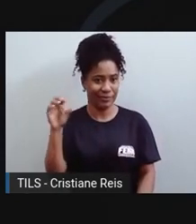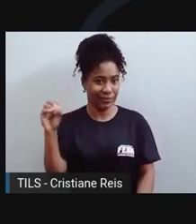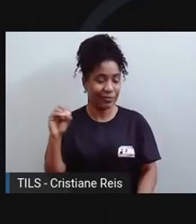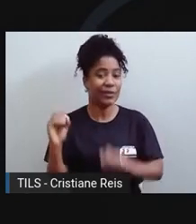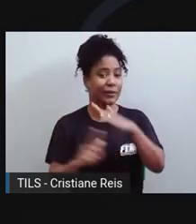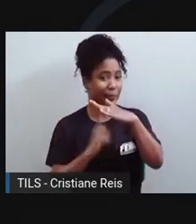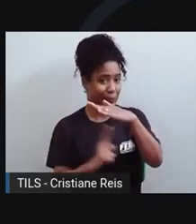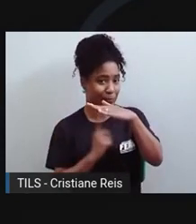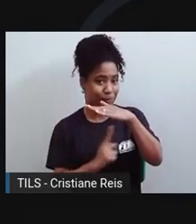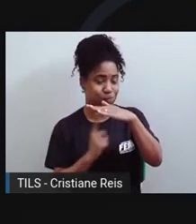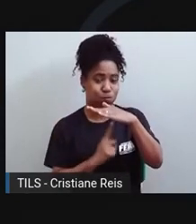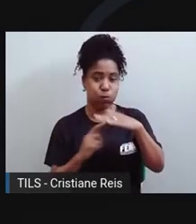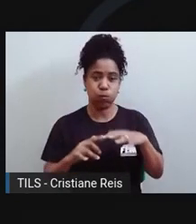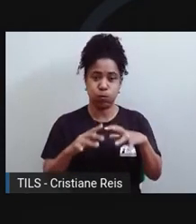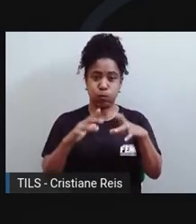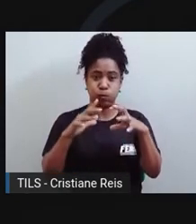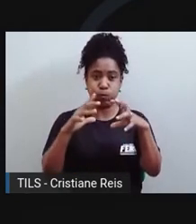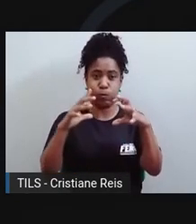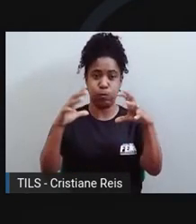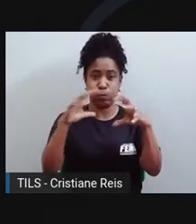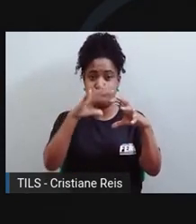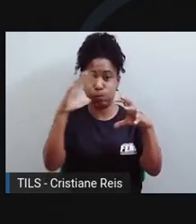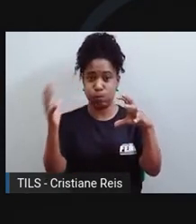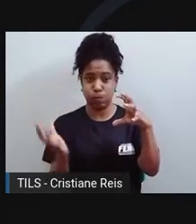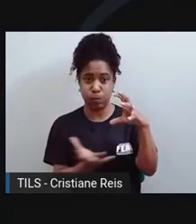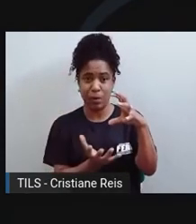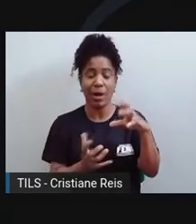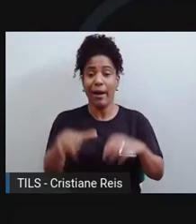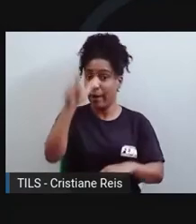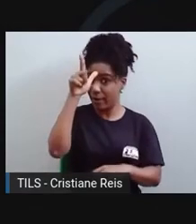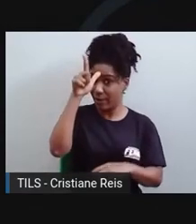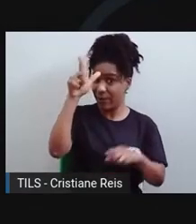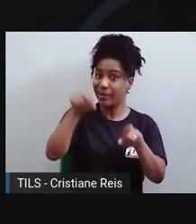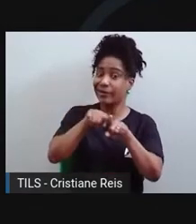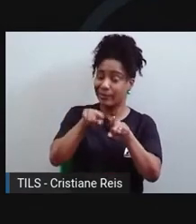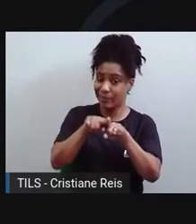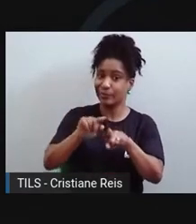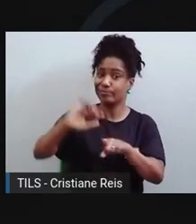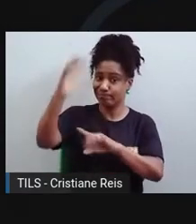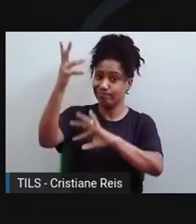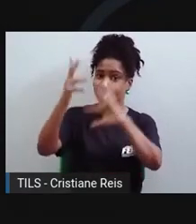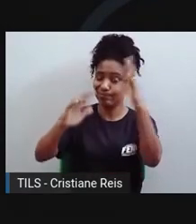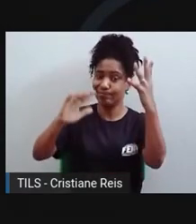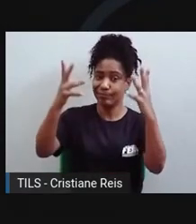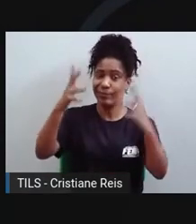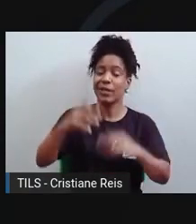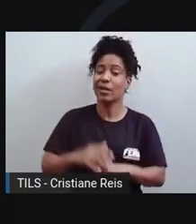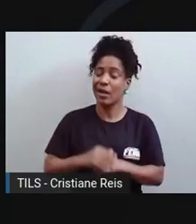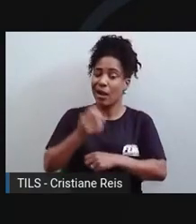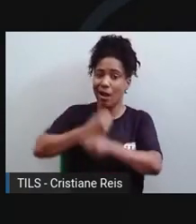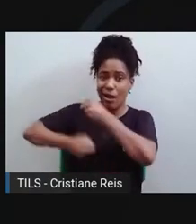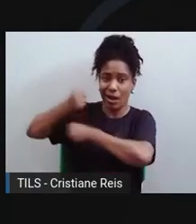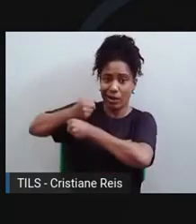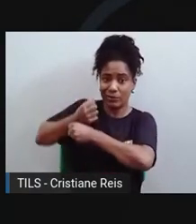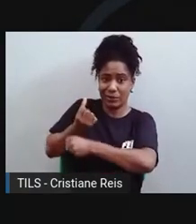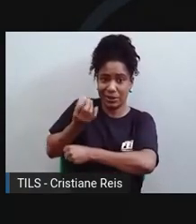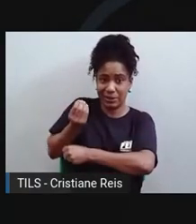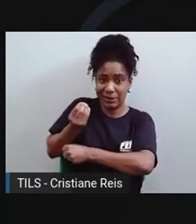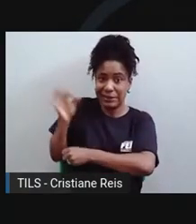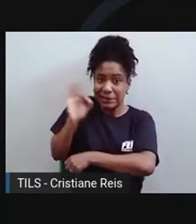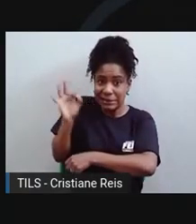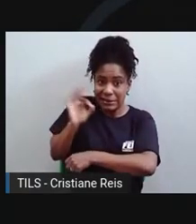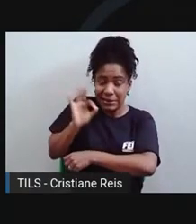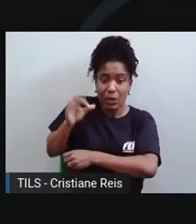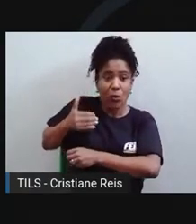consequências de um planeta mais quente há algumas semanas. As maiores enchentes em 60 anos destruíram cidades no